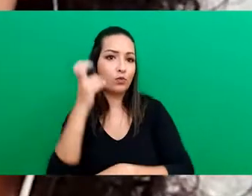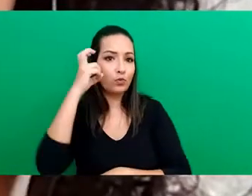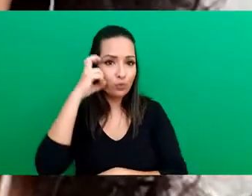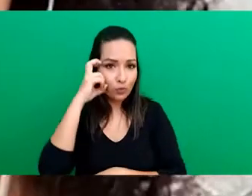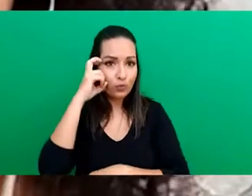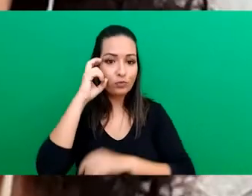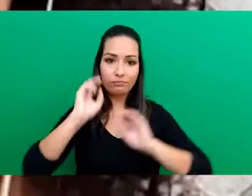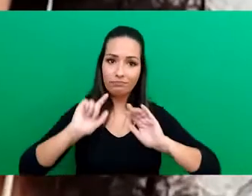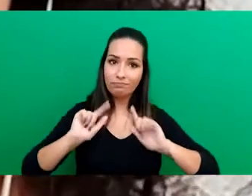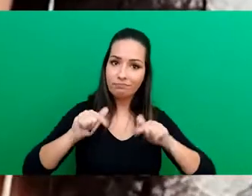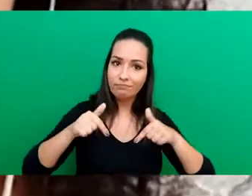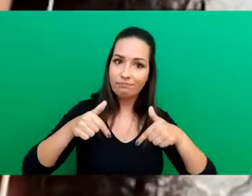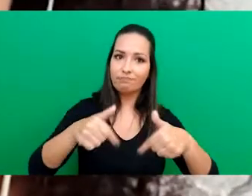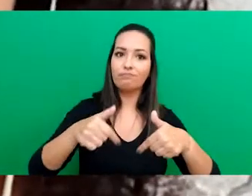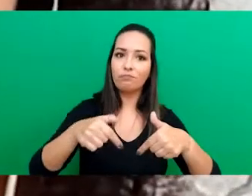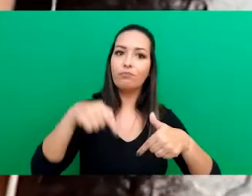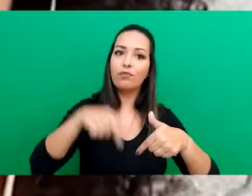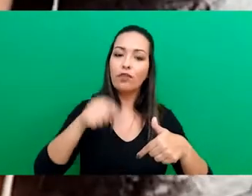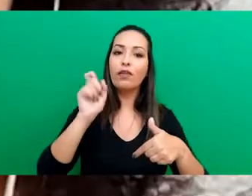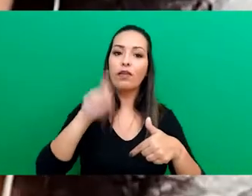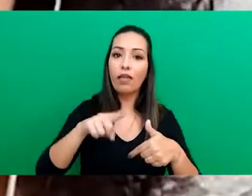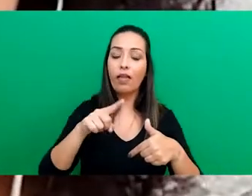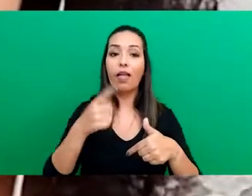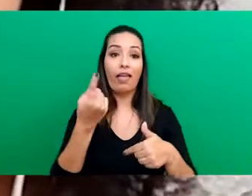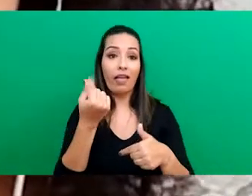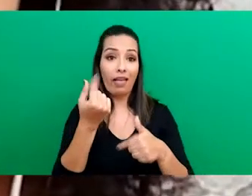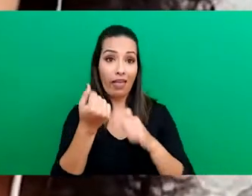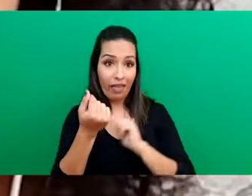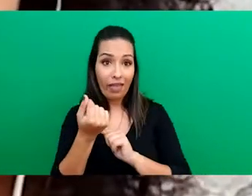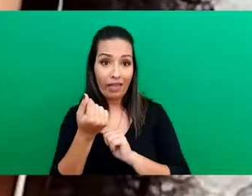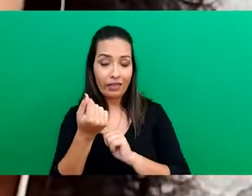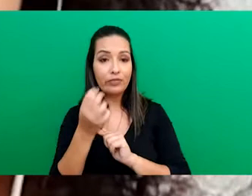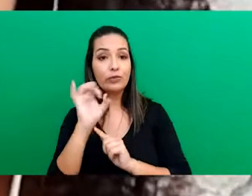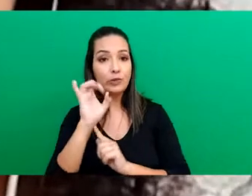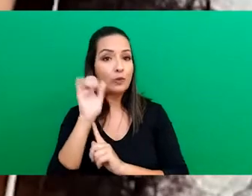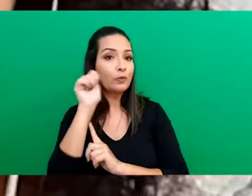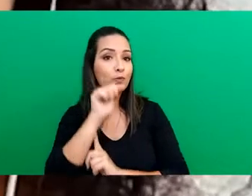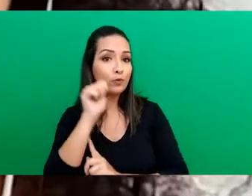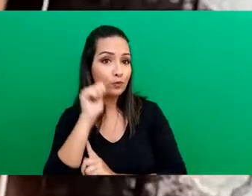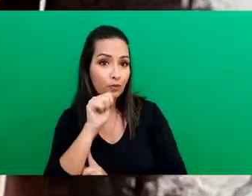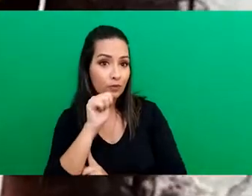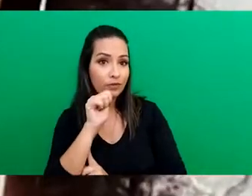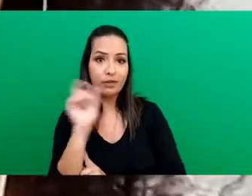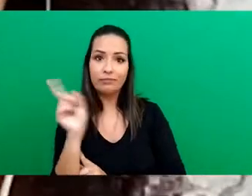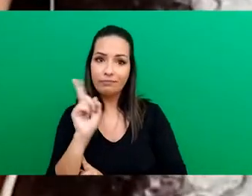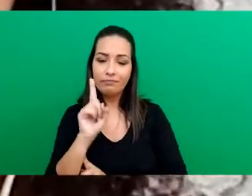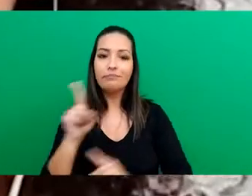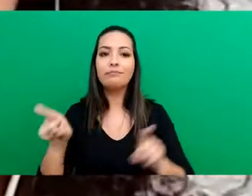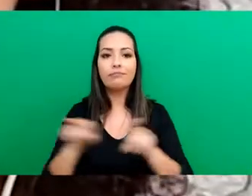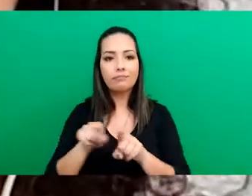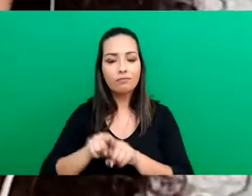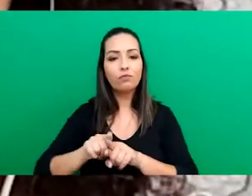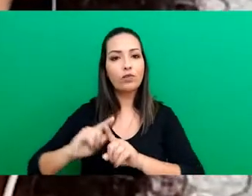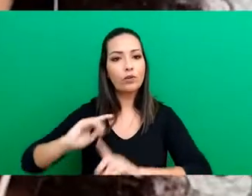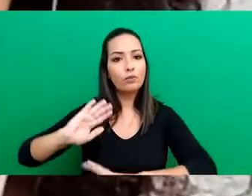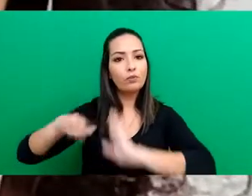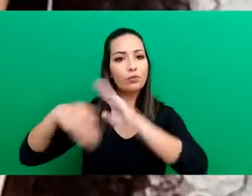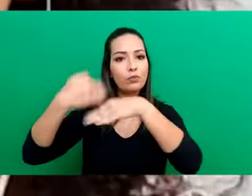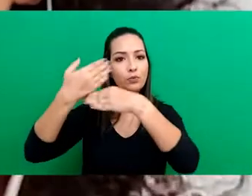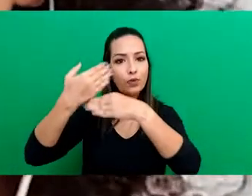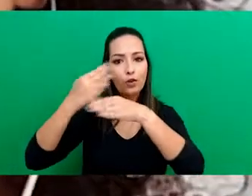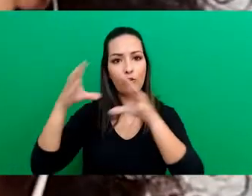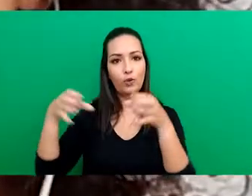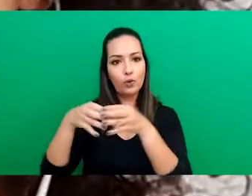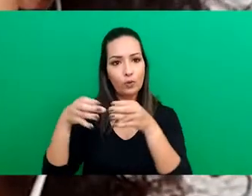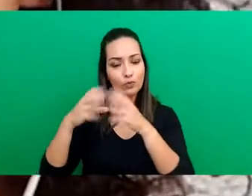ativa, ele gera a renda, não só para as mulheres que estão envolvidas, mas também acabou produzindo a geração de renda em